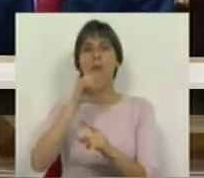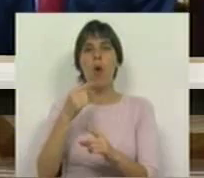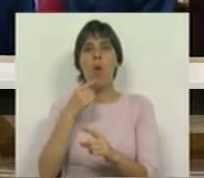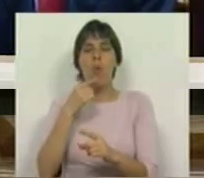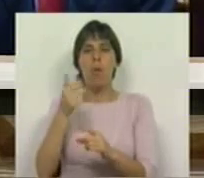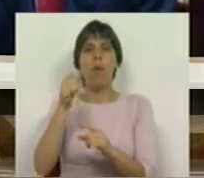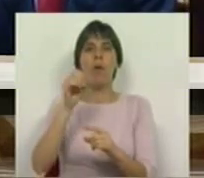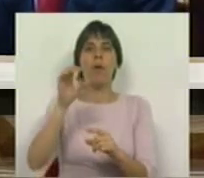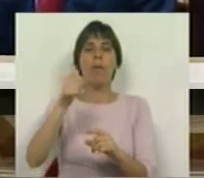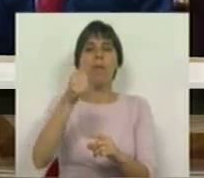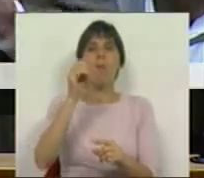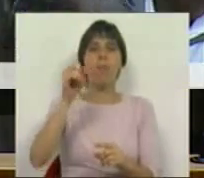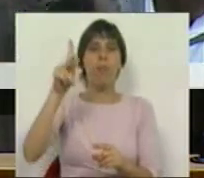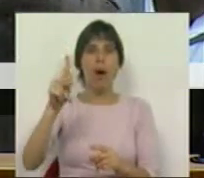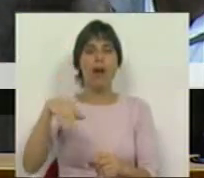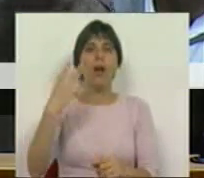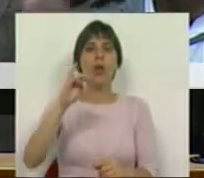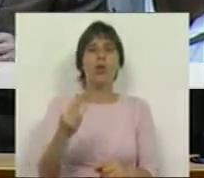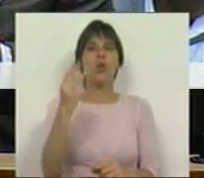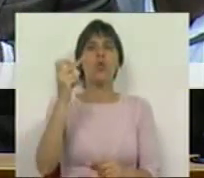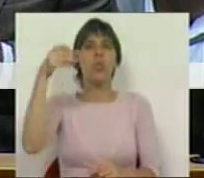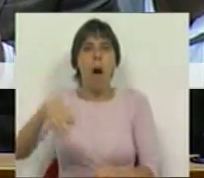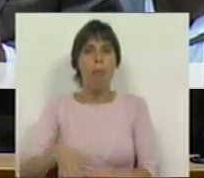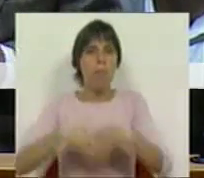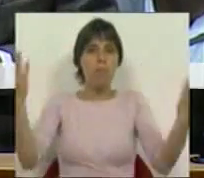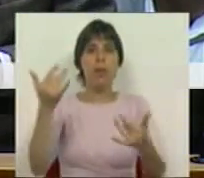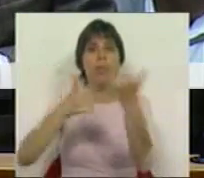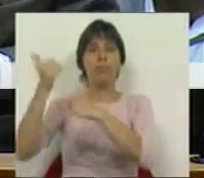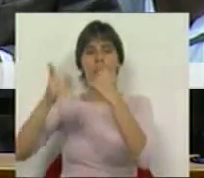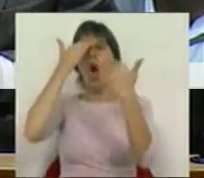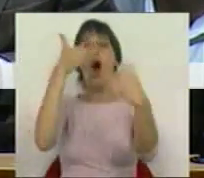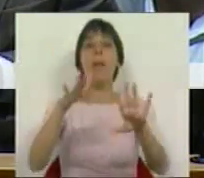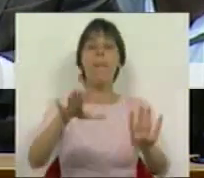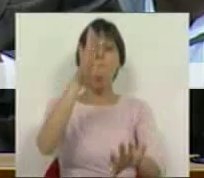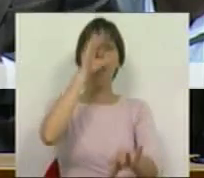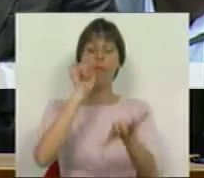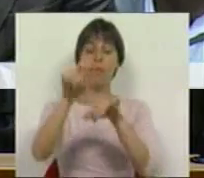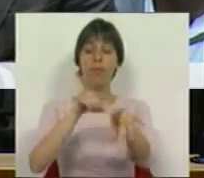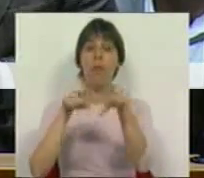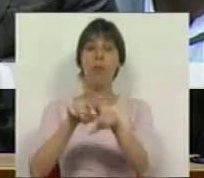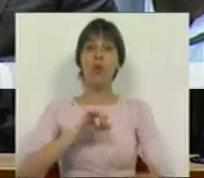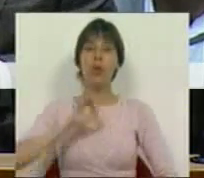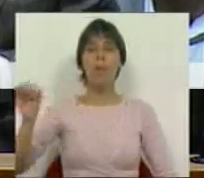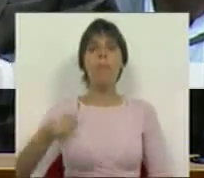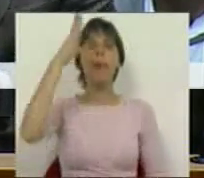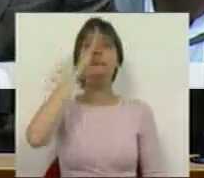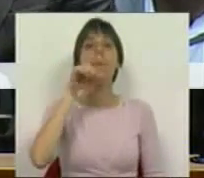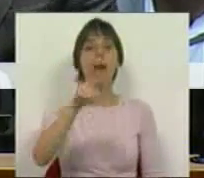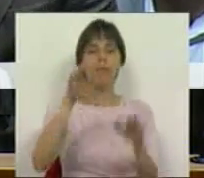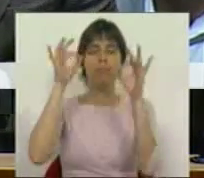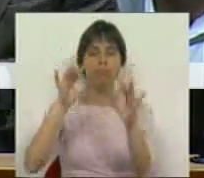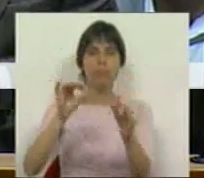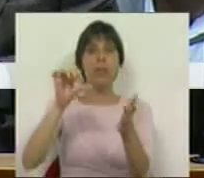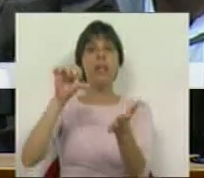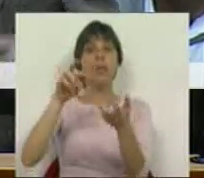super-boc ou super-swap. Pode fazer essas mudanças todas. Mas o Governo, a sua política e o Sr. Primeiro-Ministro estão